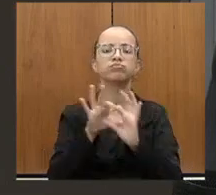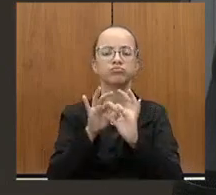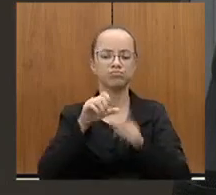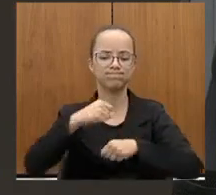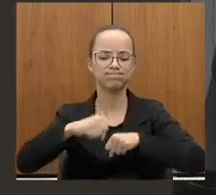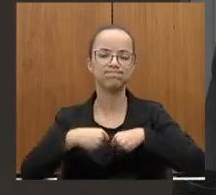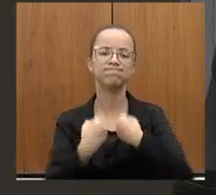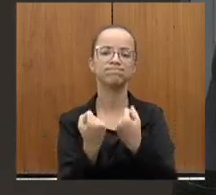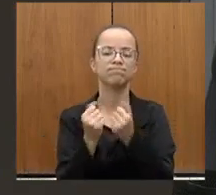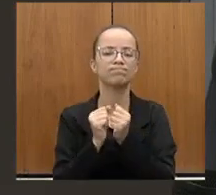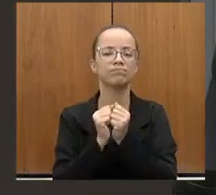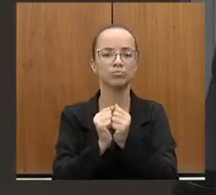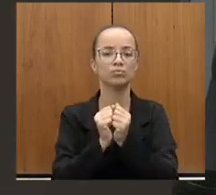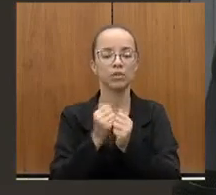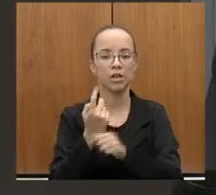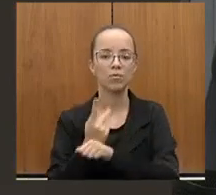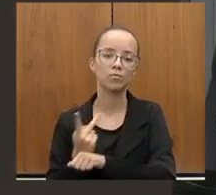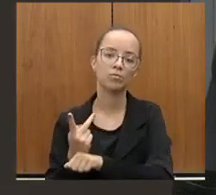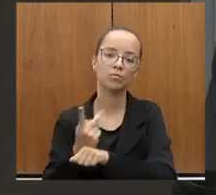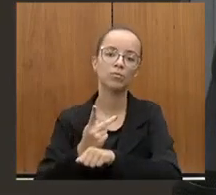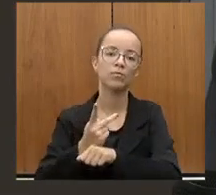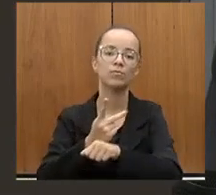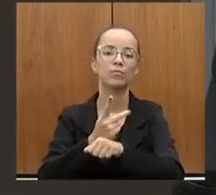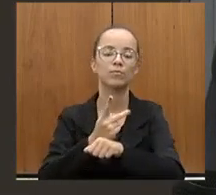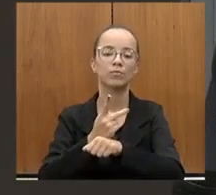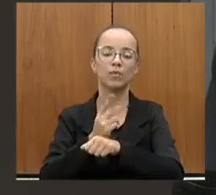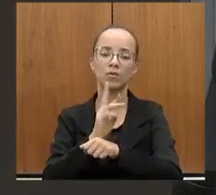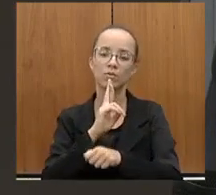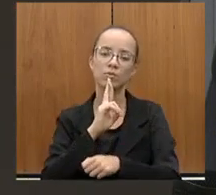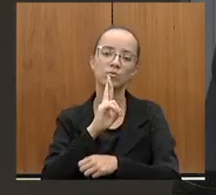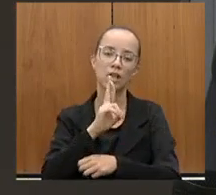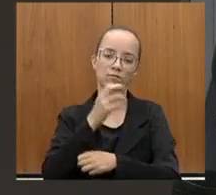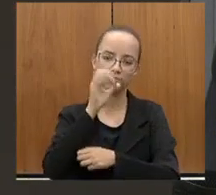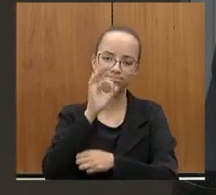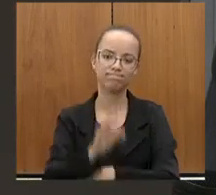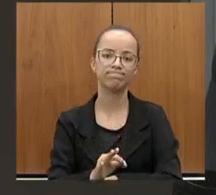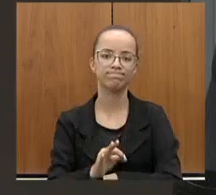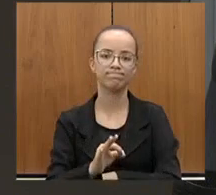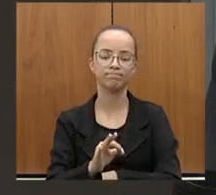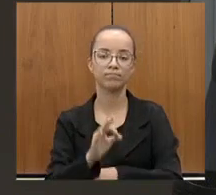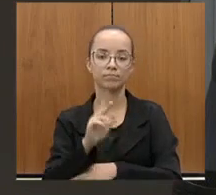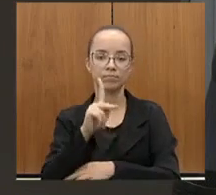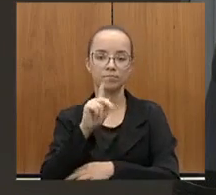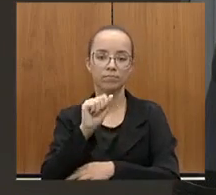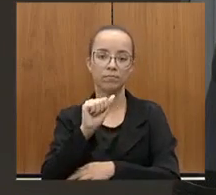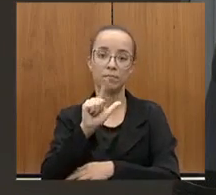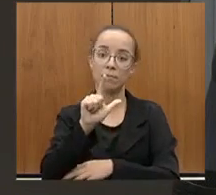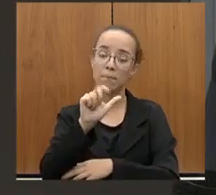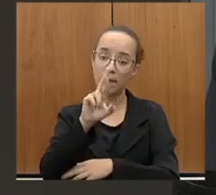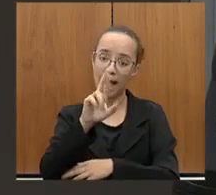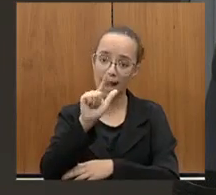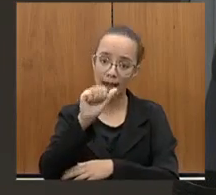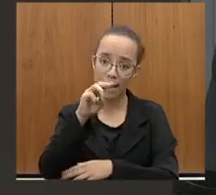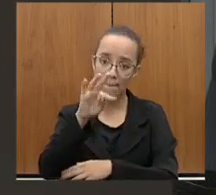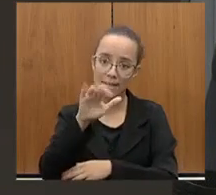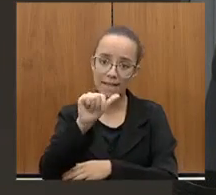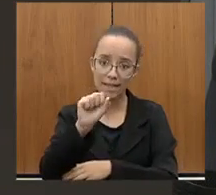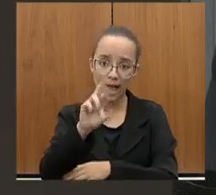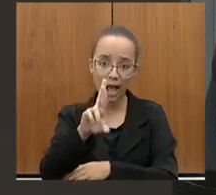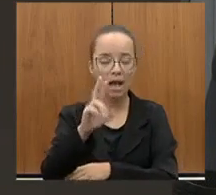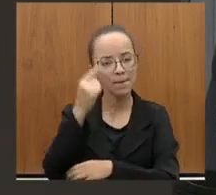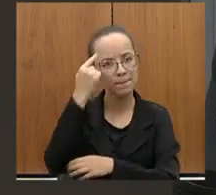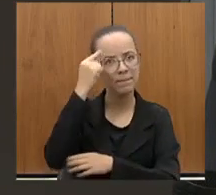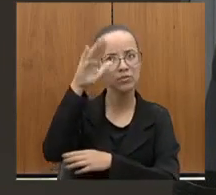e buscar os resultados. O parlamentar, muitas das vezes, muitos